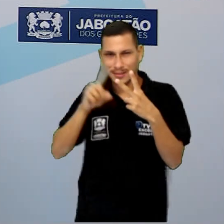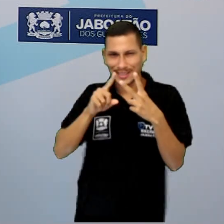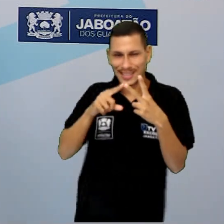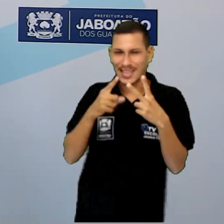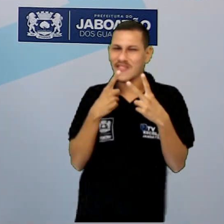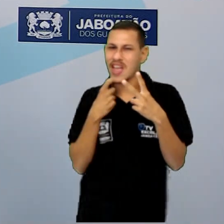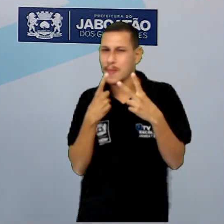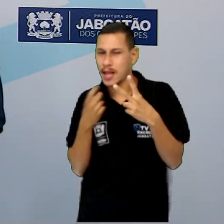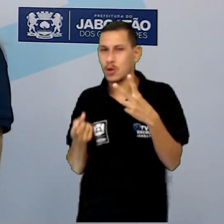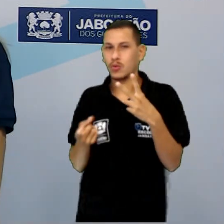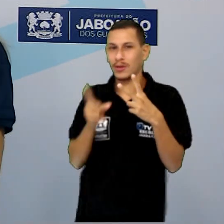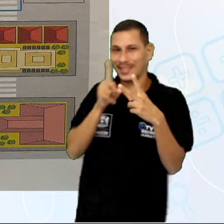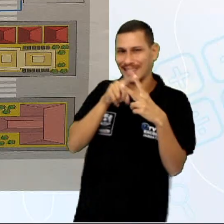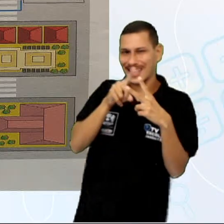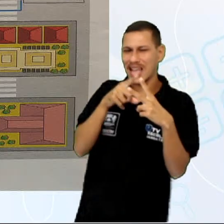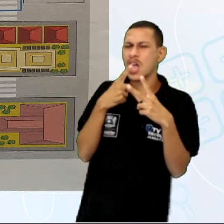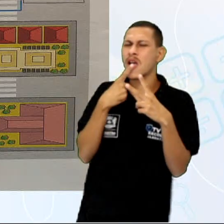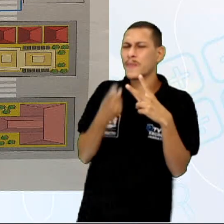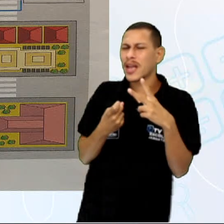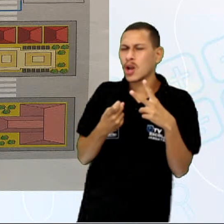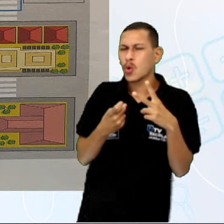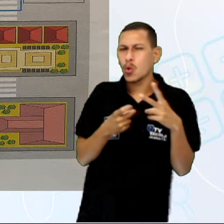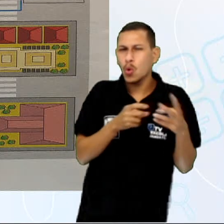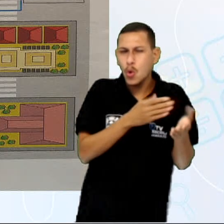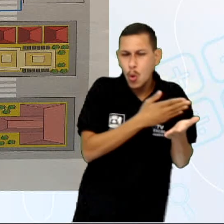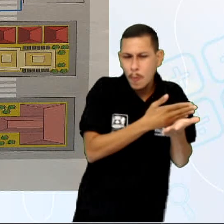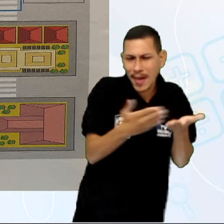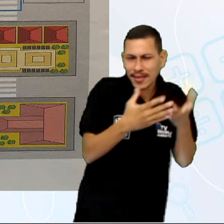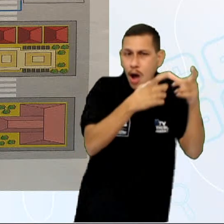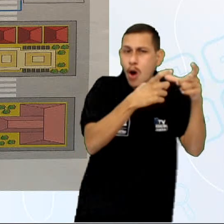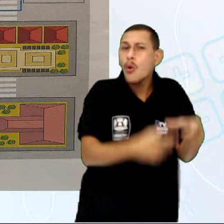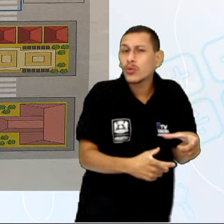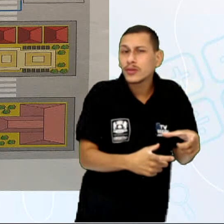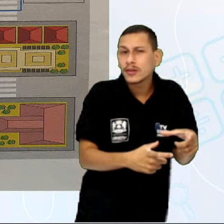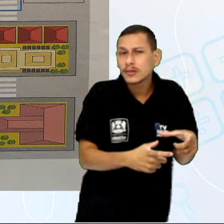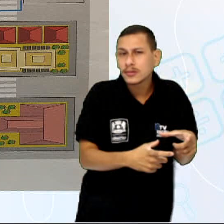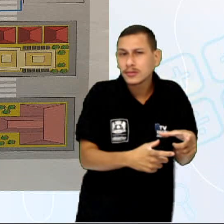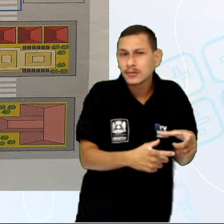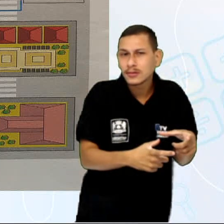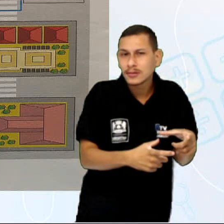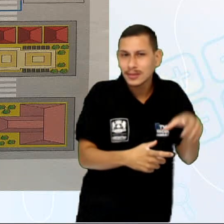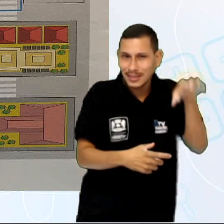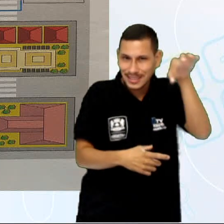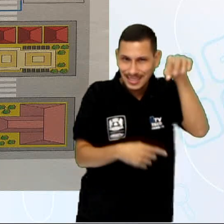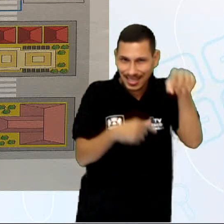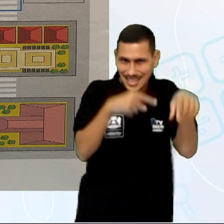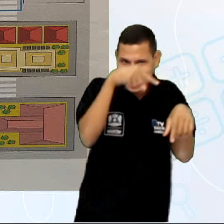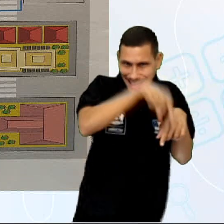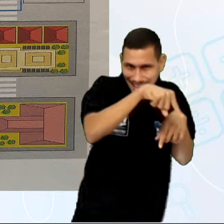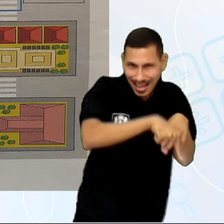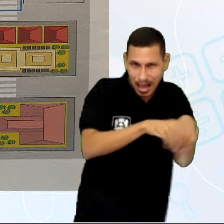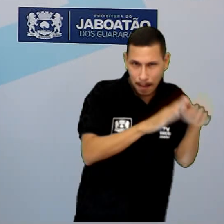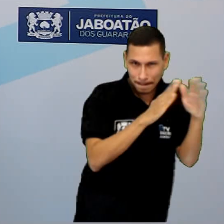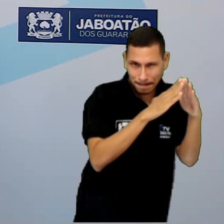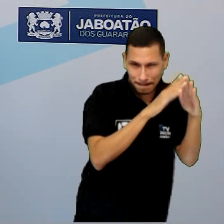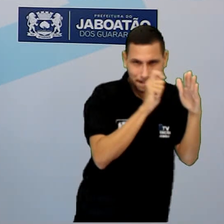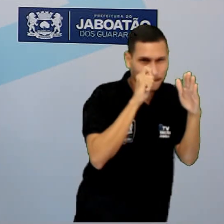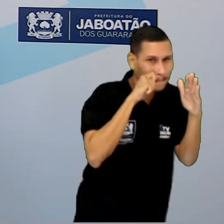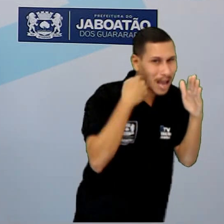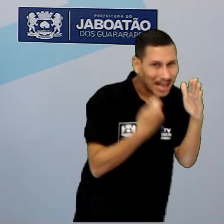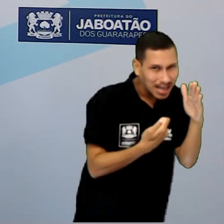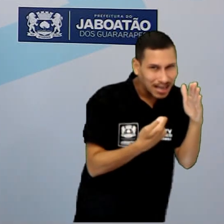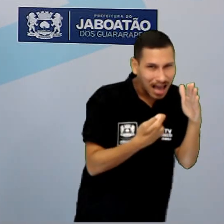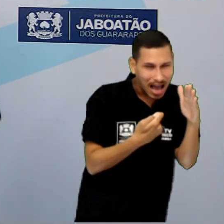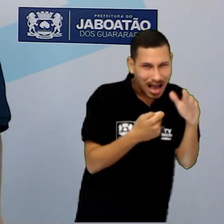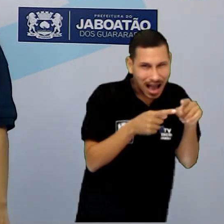sai de onde e vai para onde? Observem, ele sai da padaria e